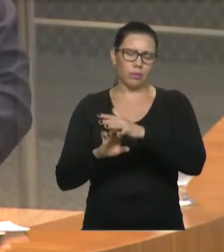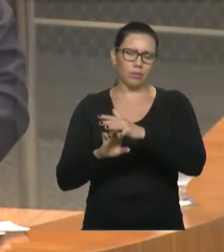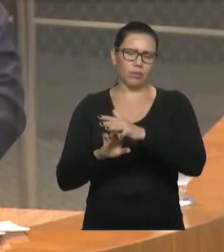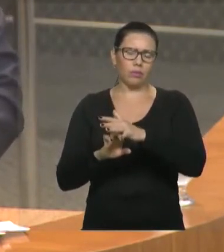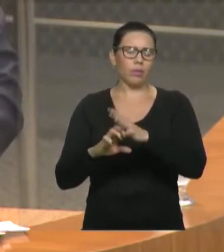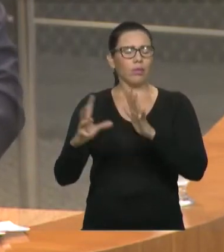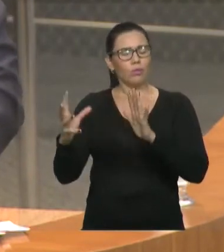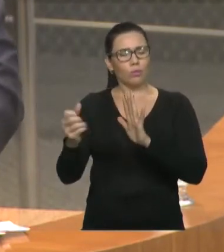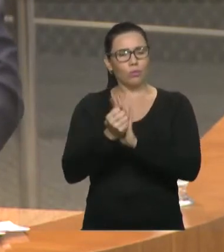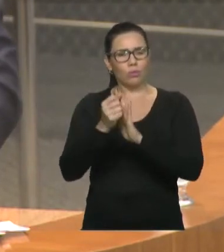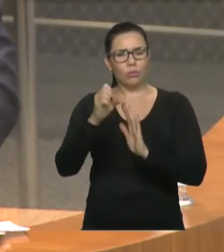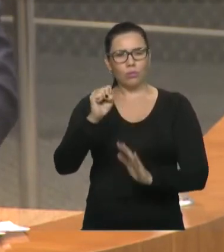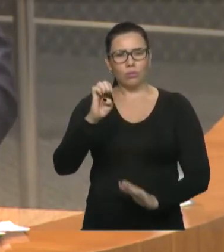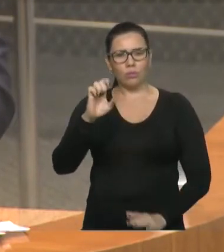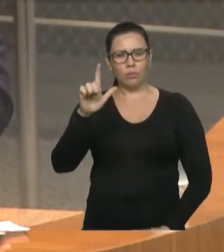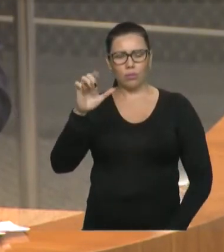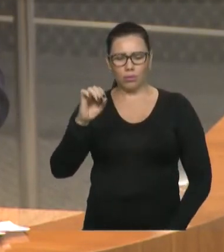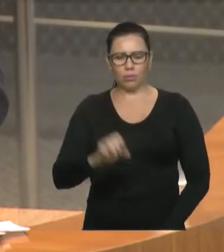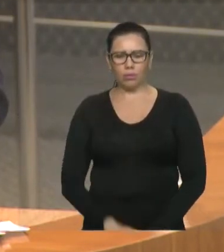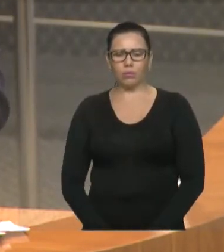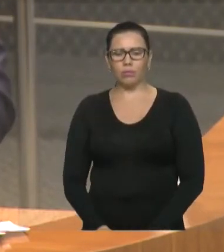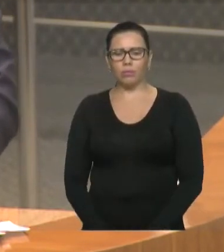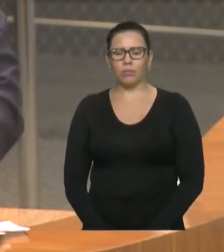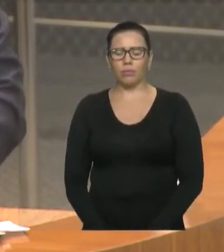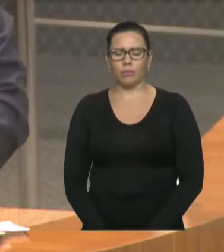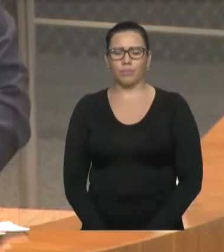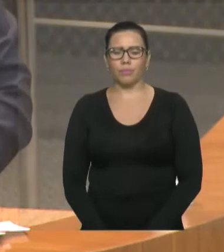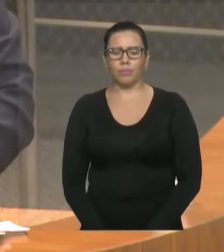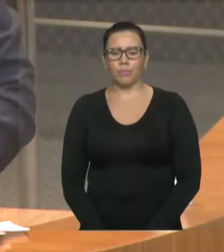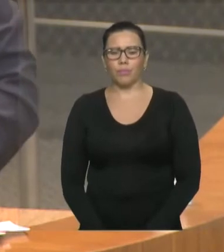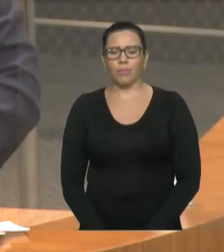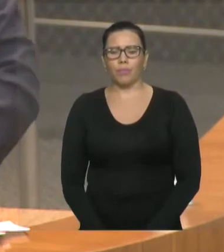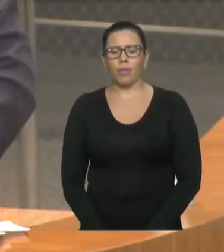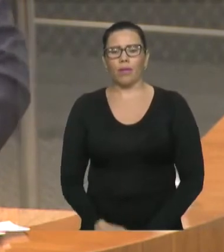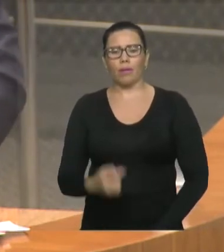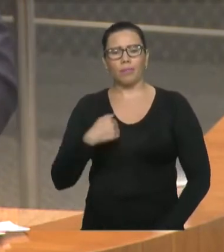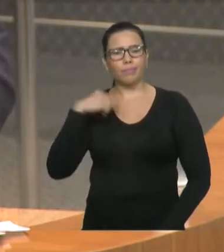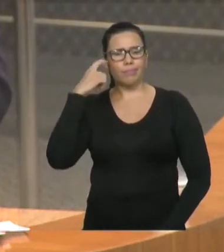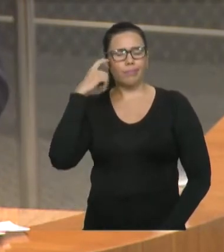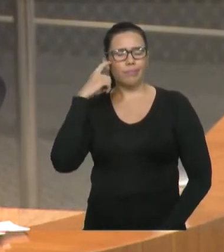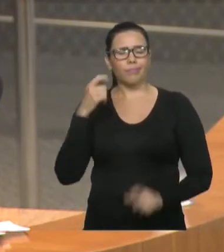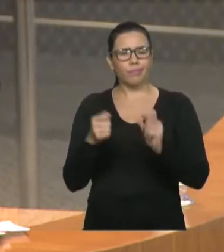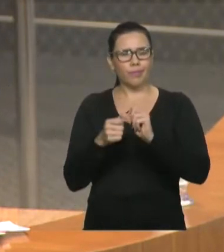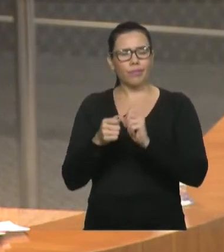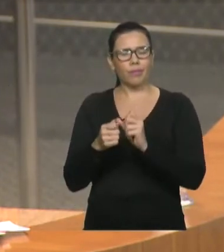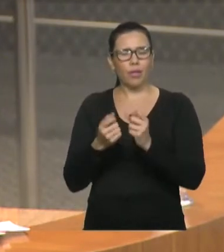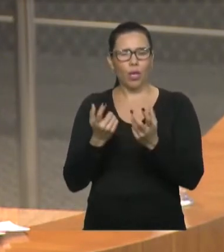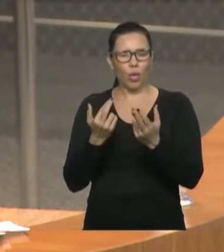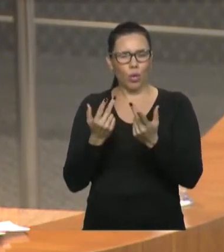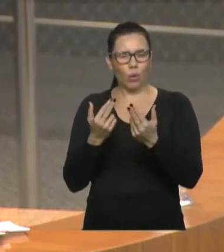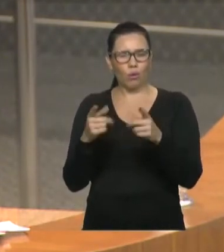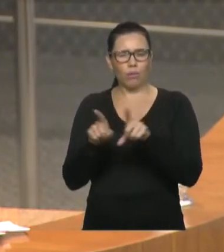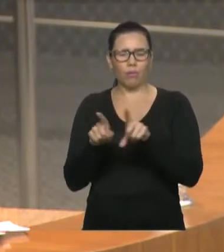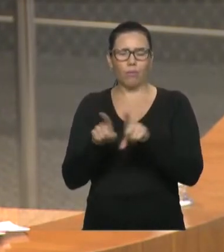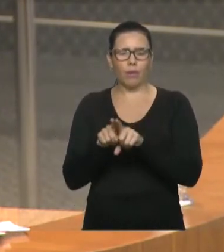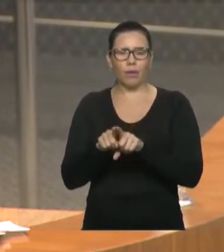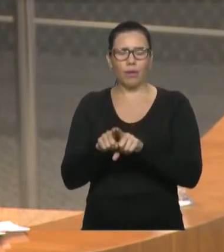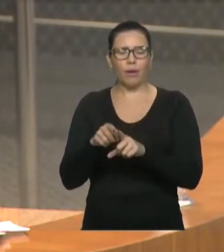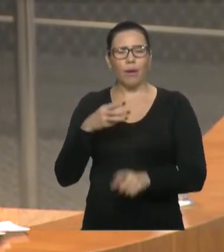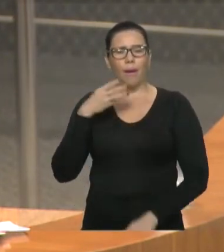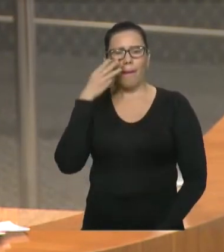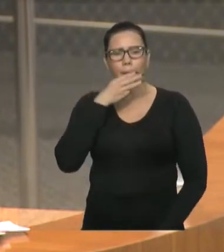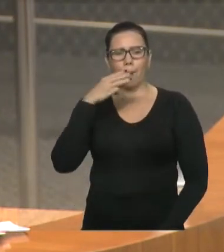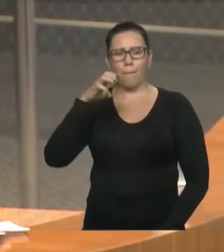César Pires, com o mel. Nós tivemos a oportunidade de colocar o mel, lá em Junco do Maranhão,